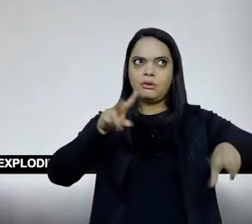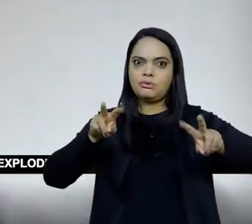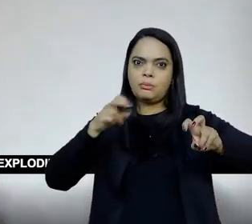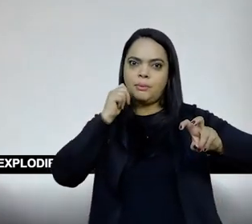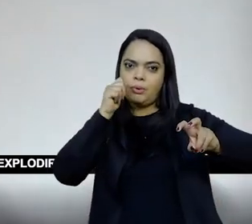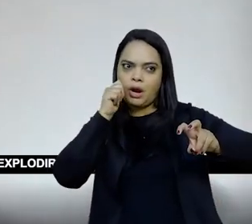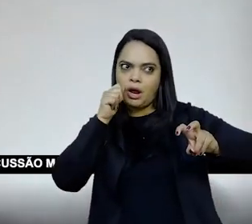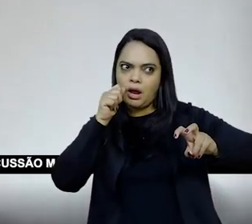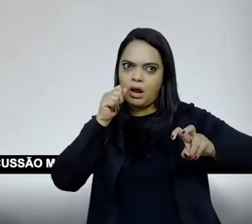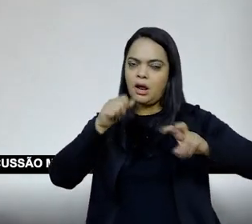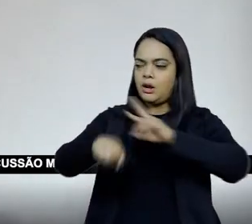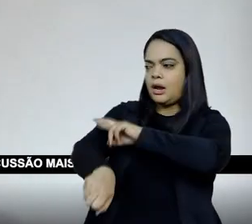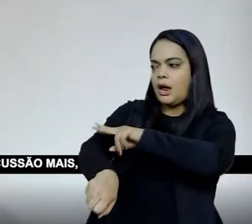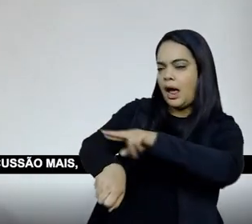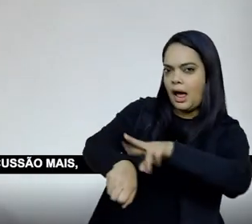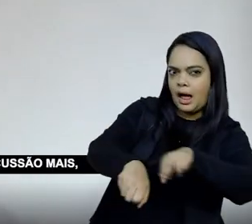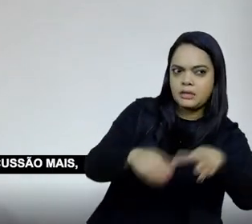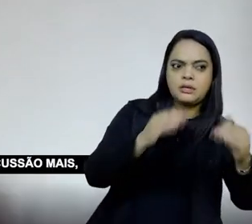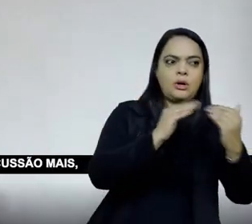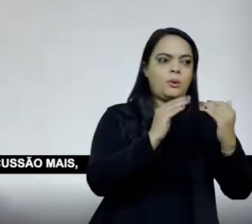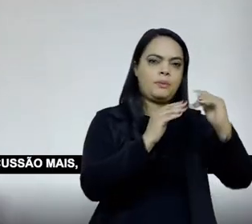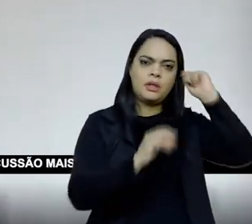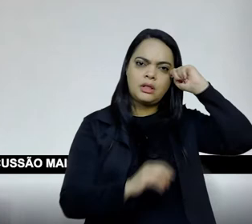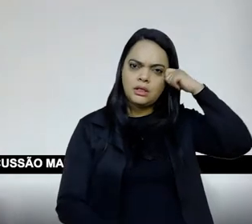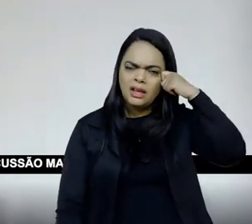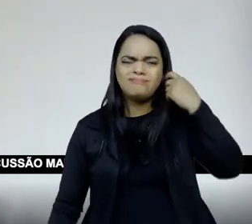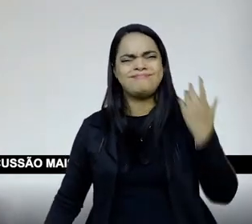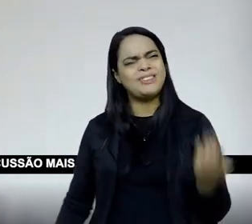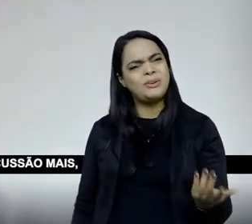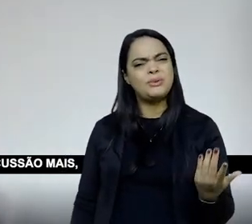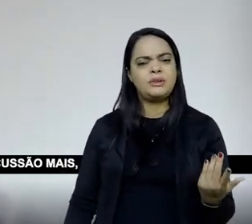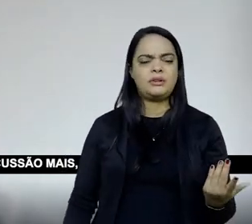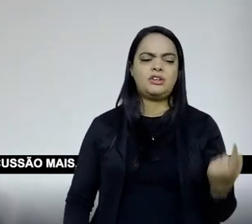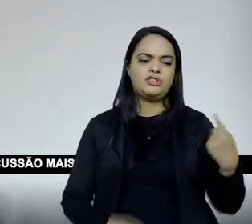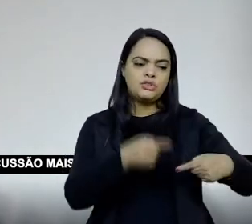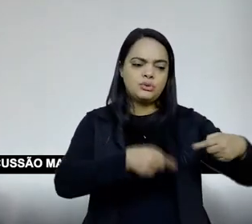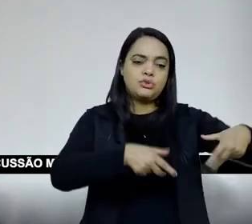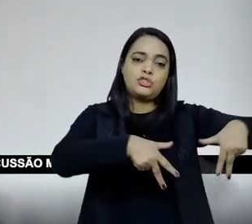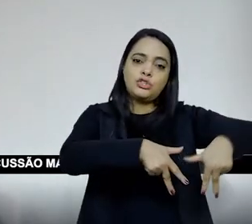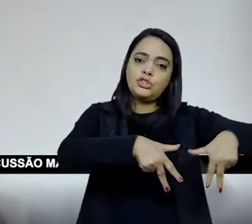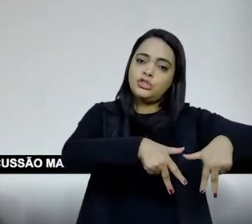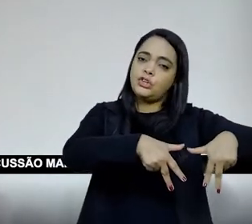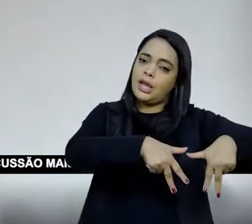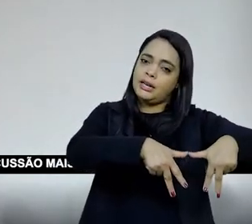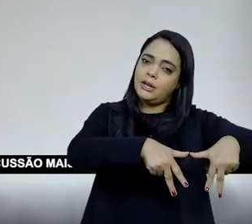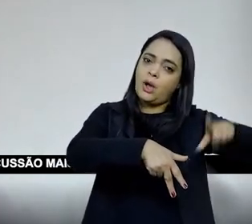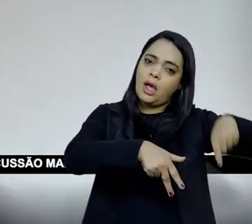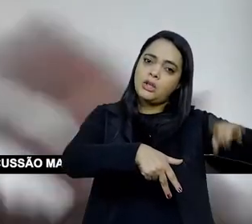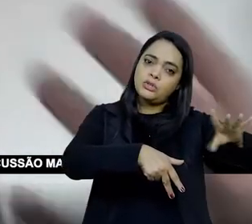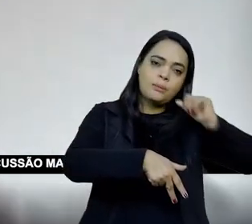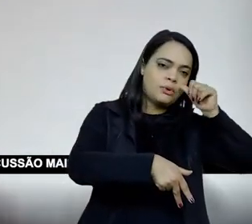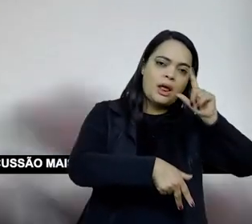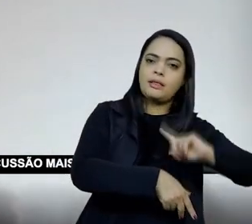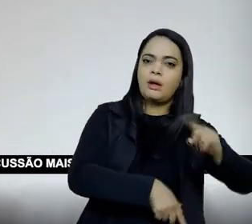como a gente explodir essa ideia para falar de gênero é falar de todos os sujeitos generificados,